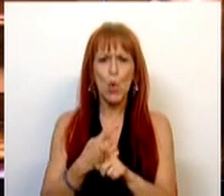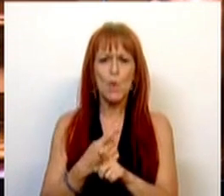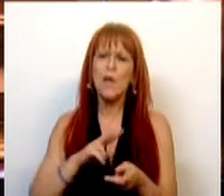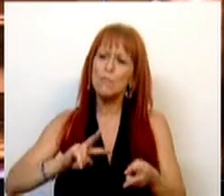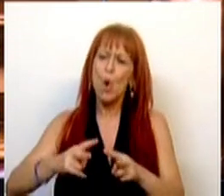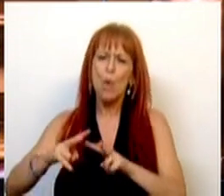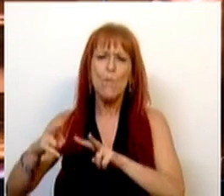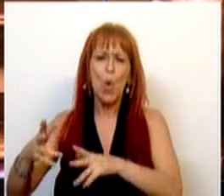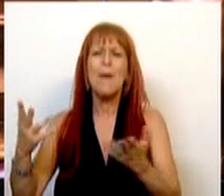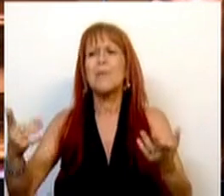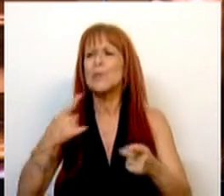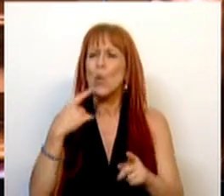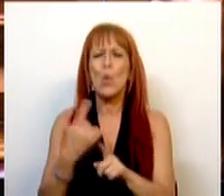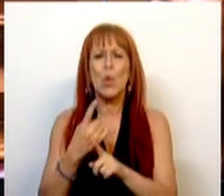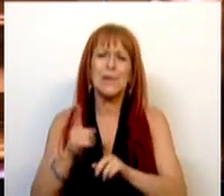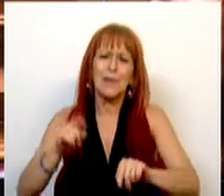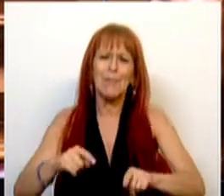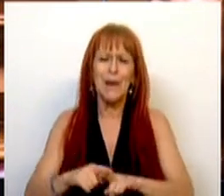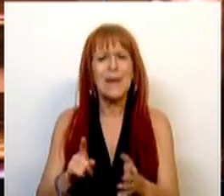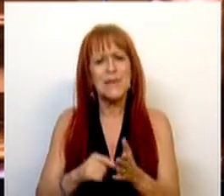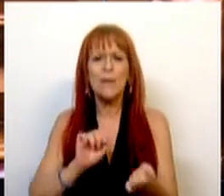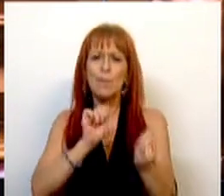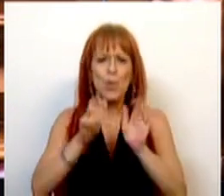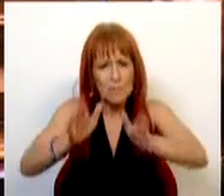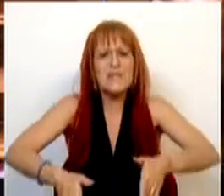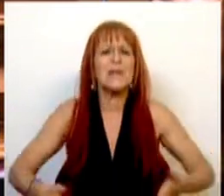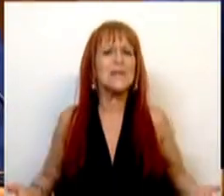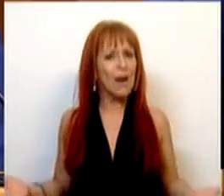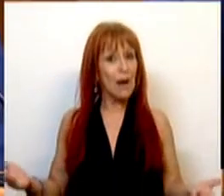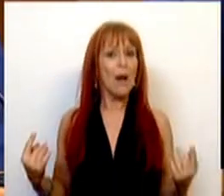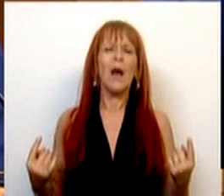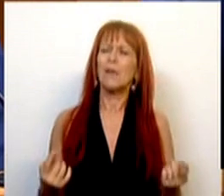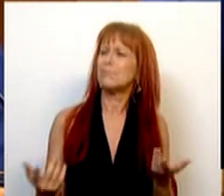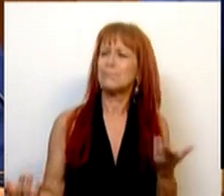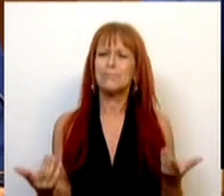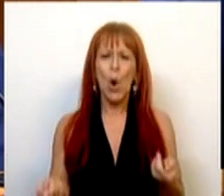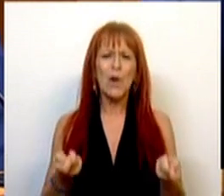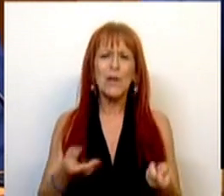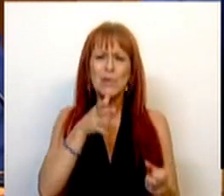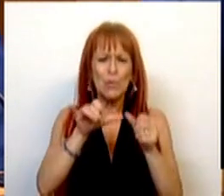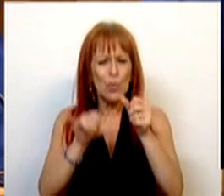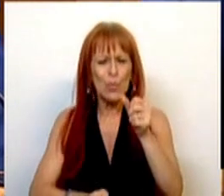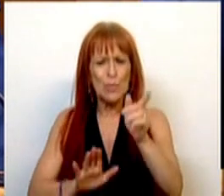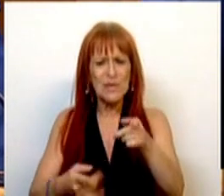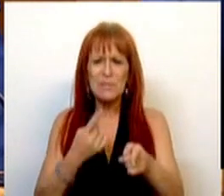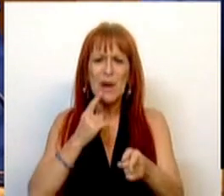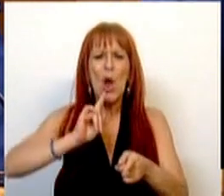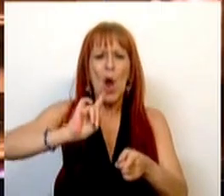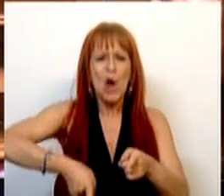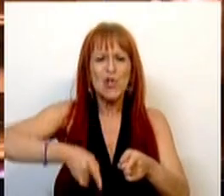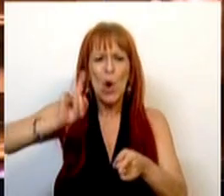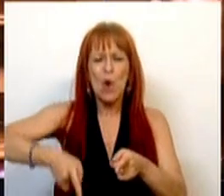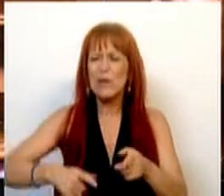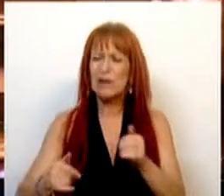alterada, mas que muita coisa também necessita de ser mudada. Portanto, há que organizar o discurso e há que perceber exatamente